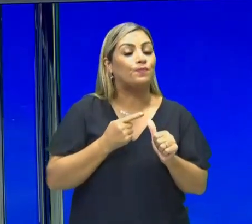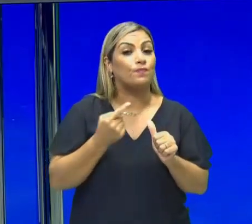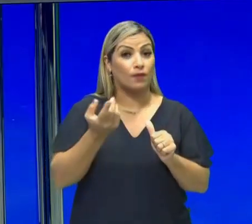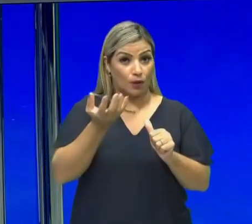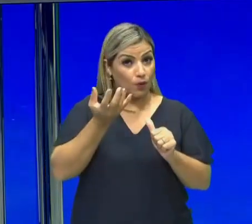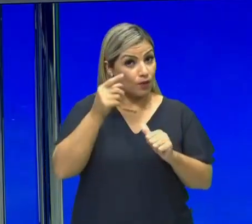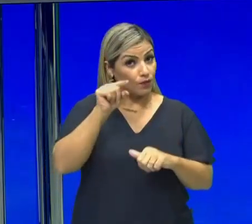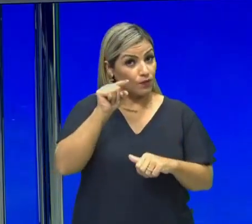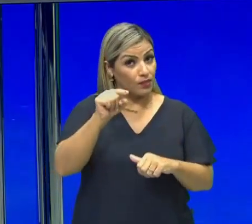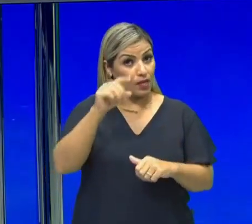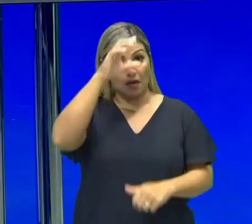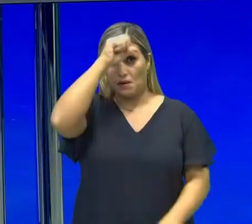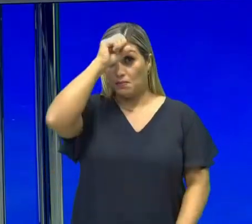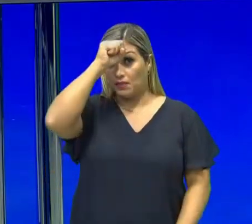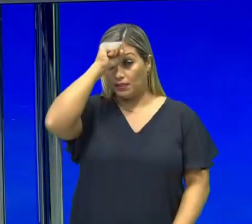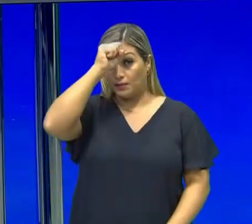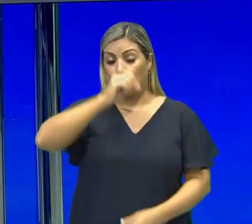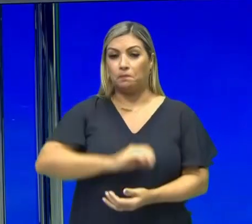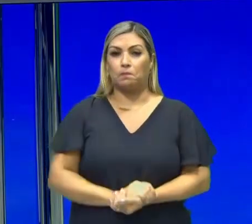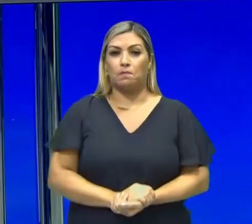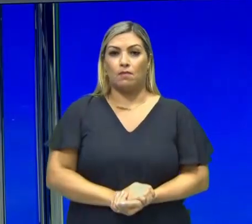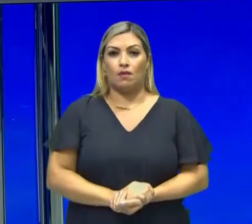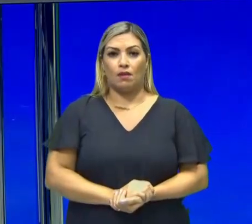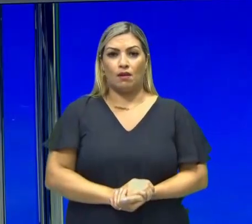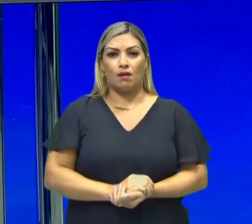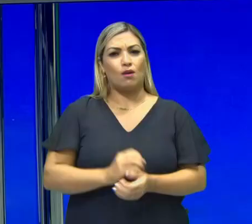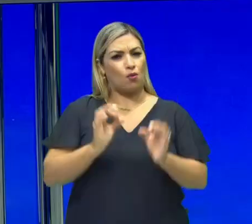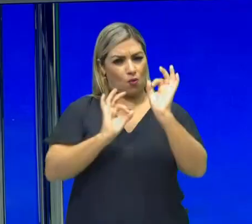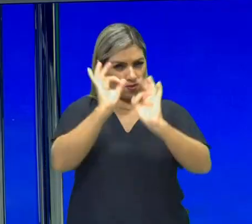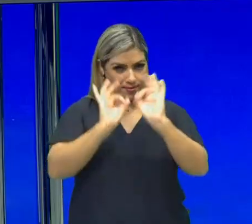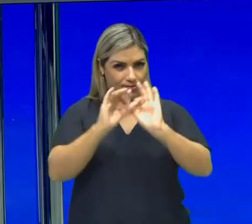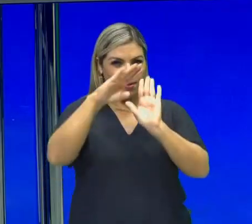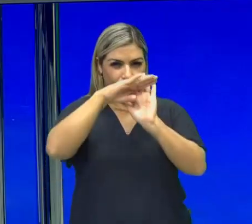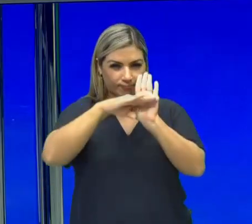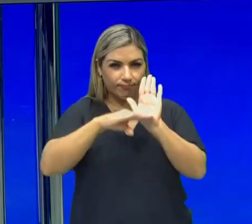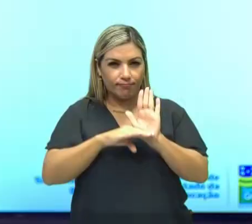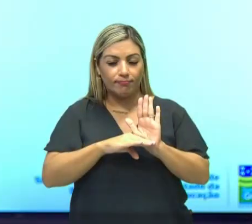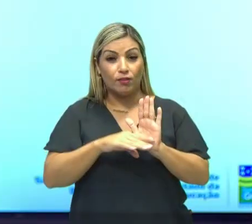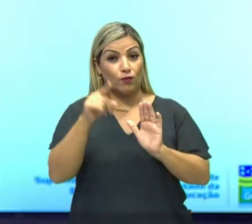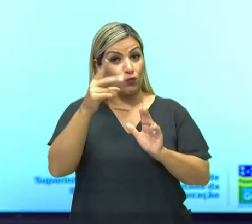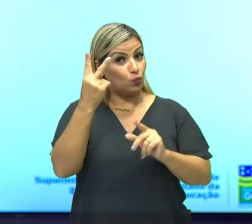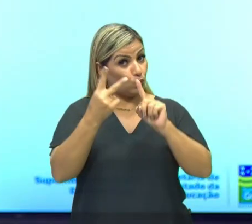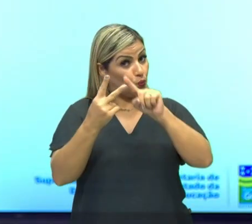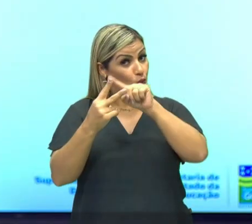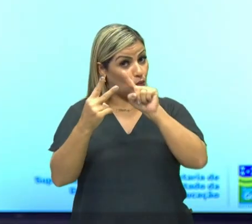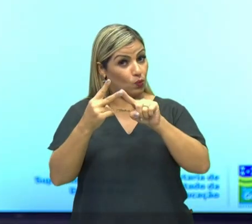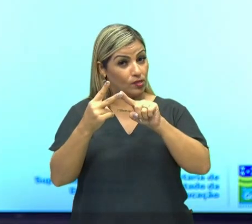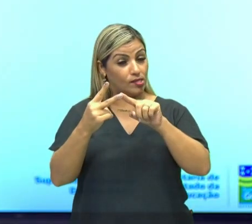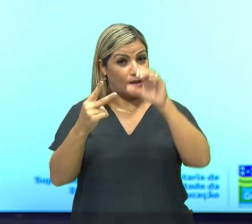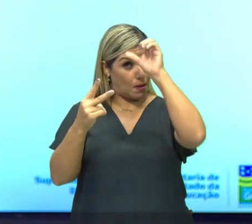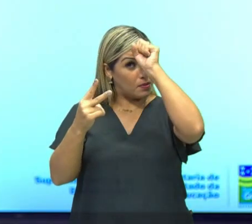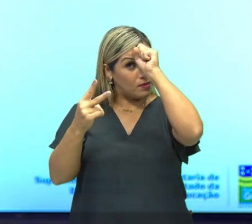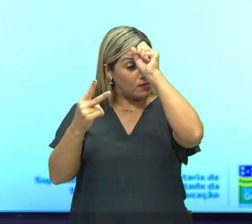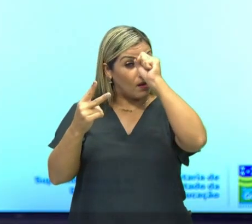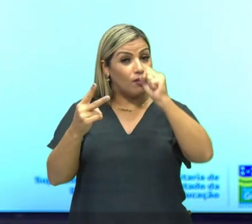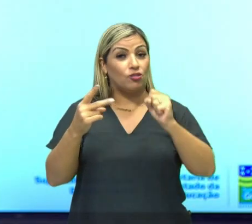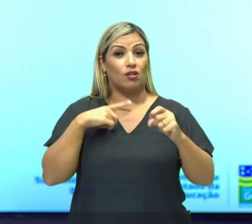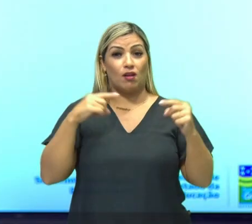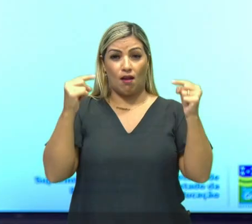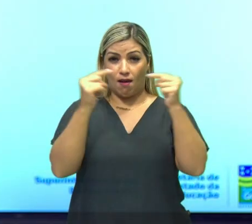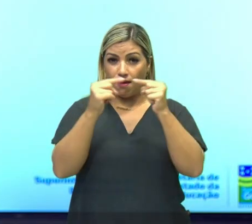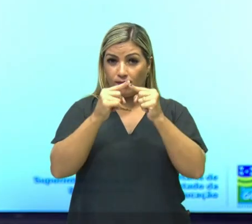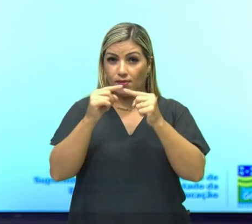quero que você aprenda aqui? Eu separei duas expectativas de aprendizagem para você aqui. Associar informações